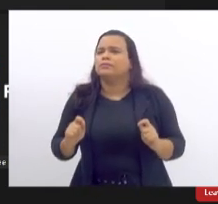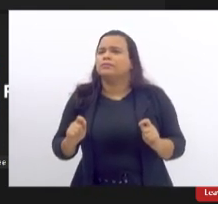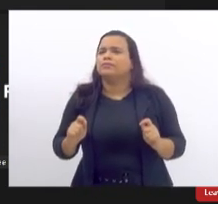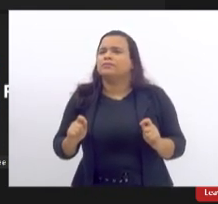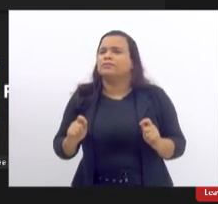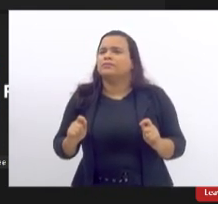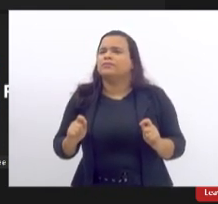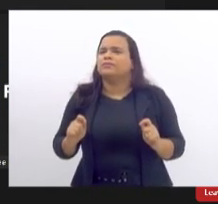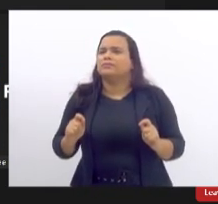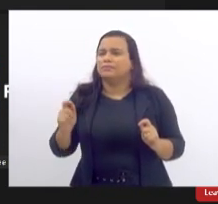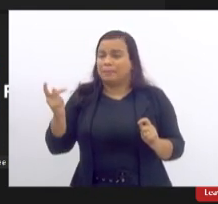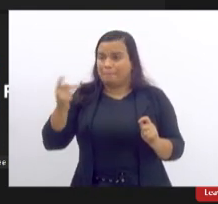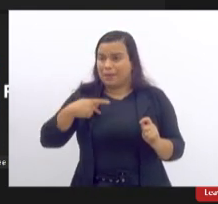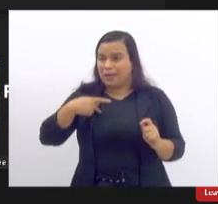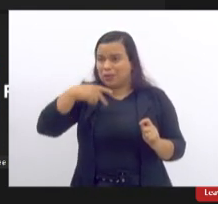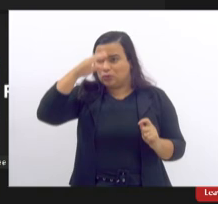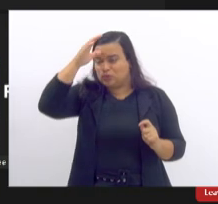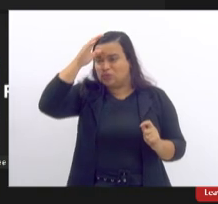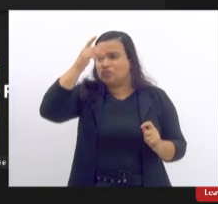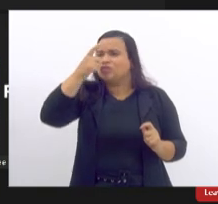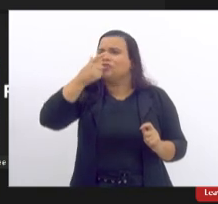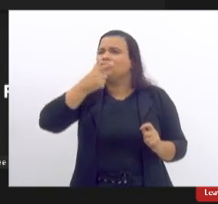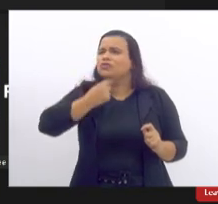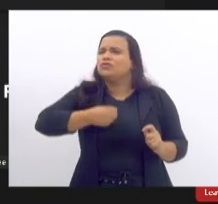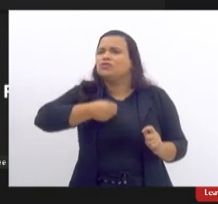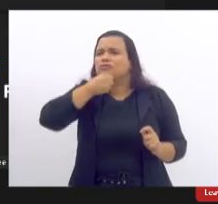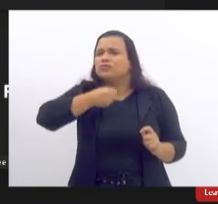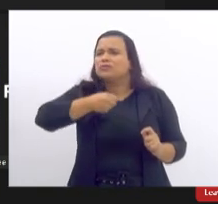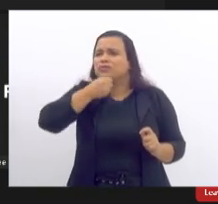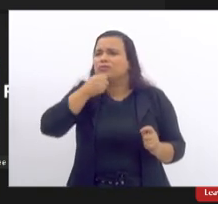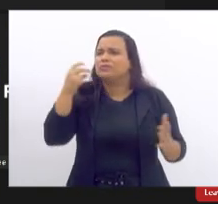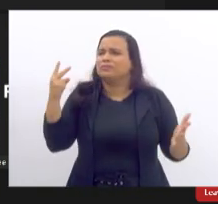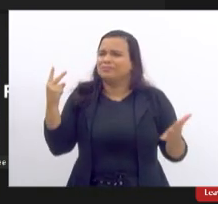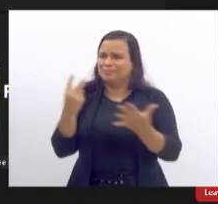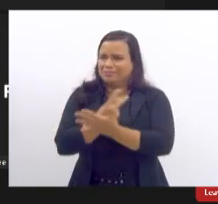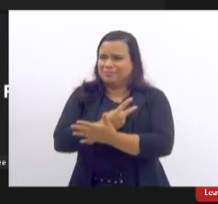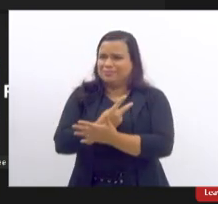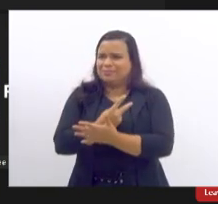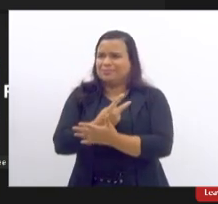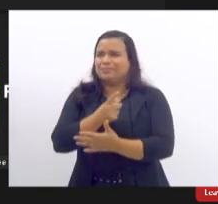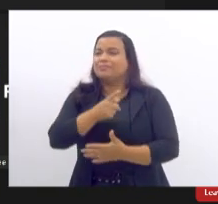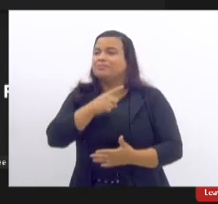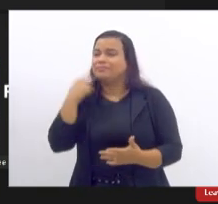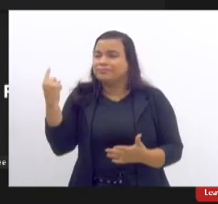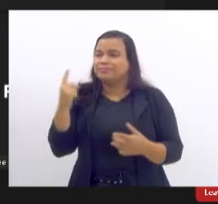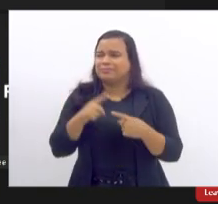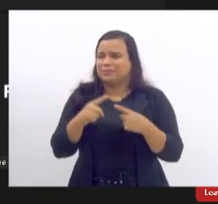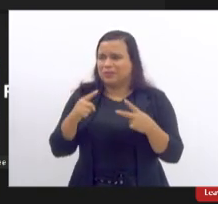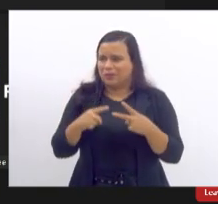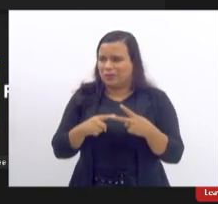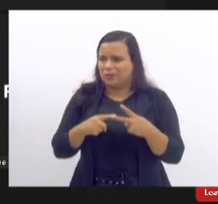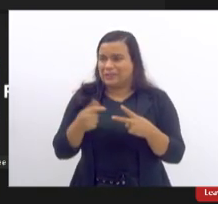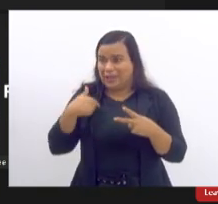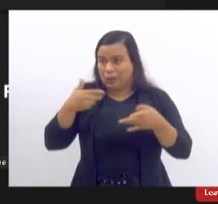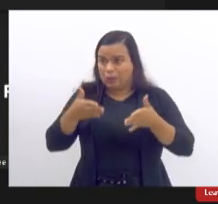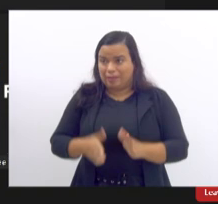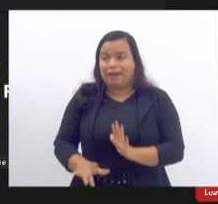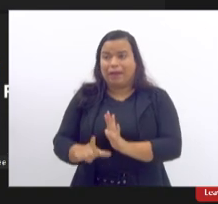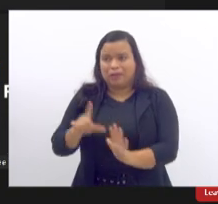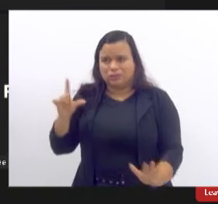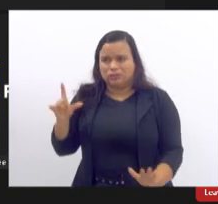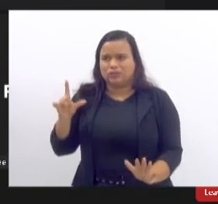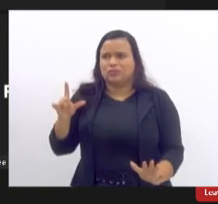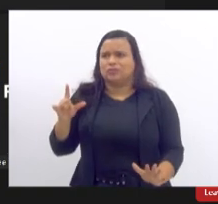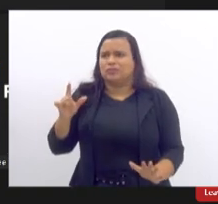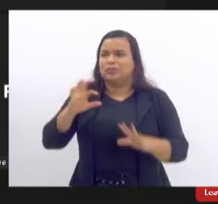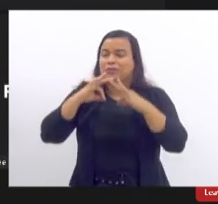dois tios avós em fóruns climatórios do Hitler antes de eu nascer antes de eu nascer minha